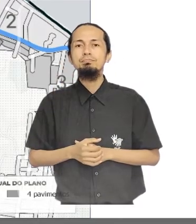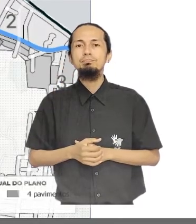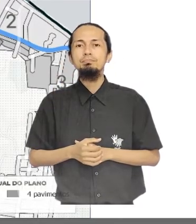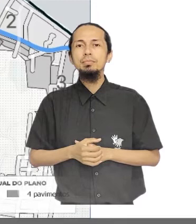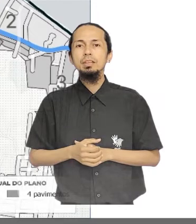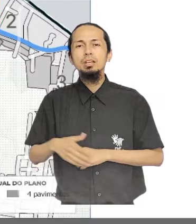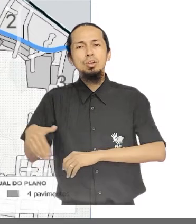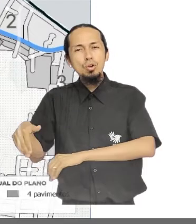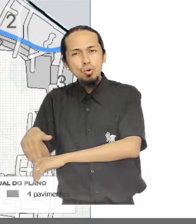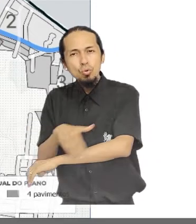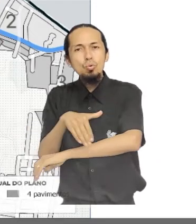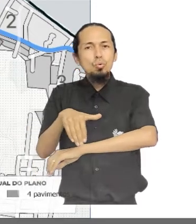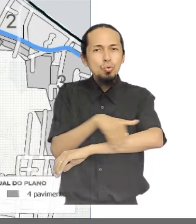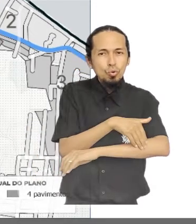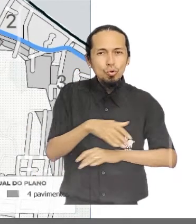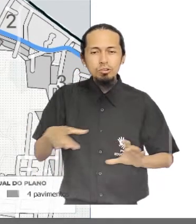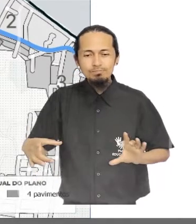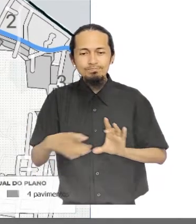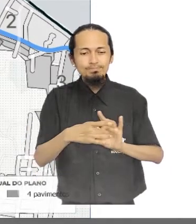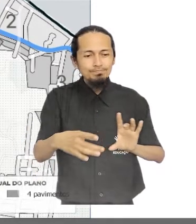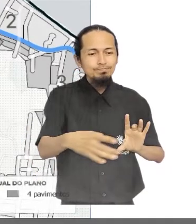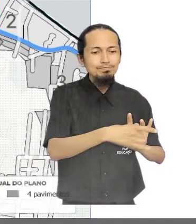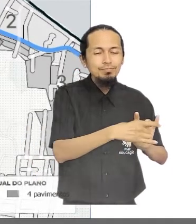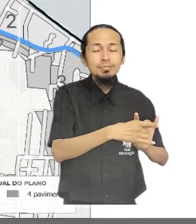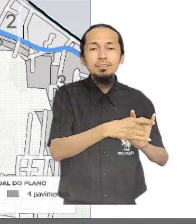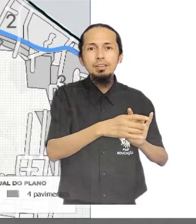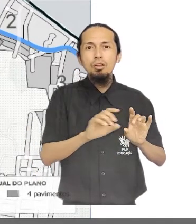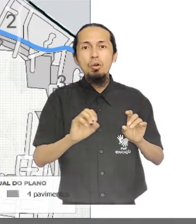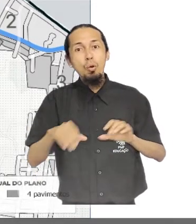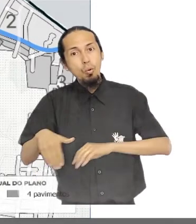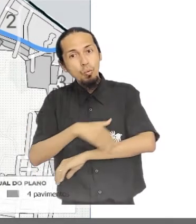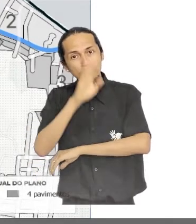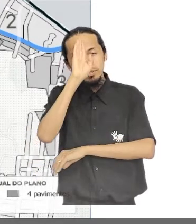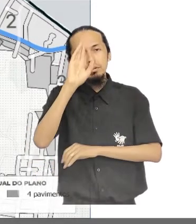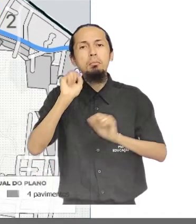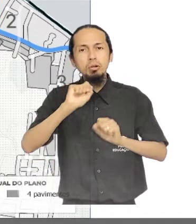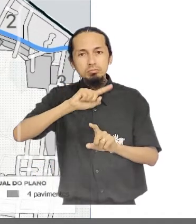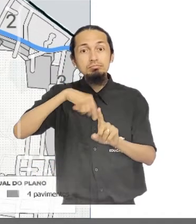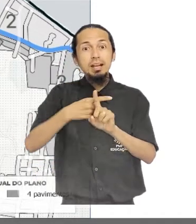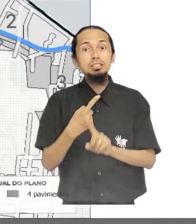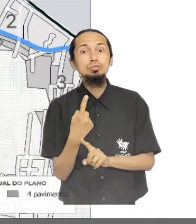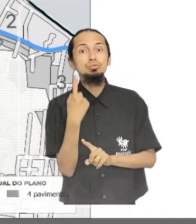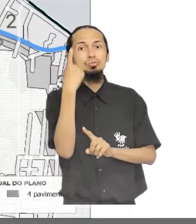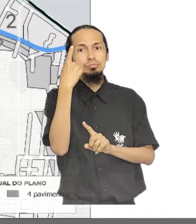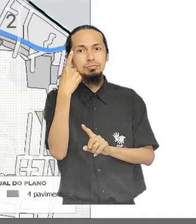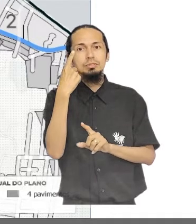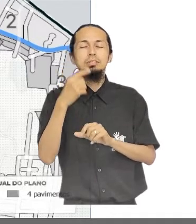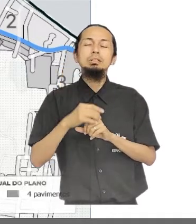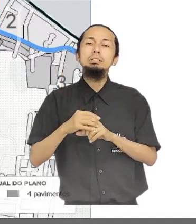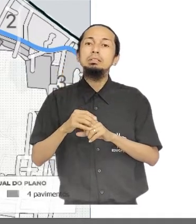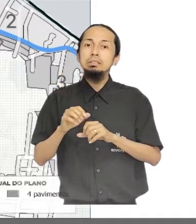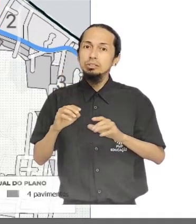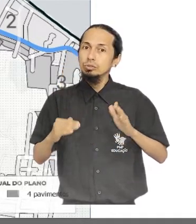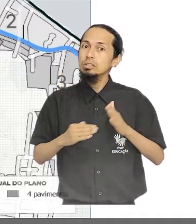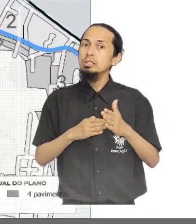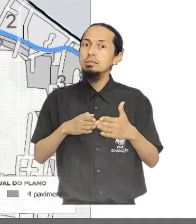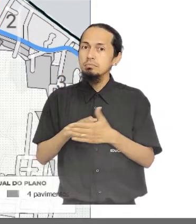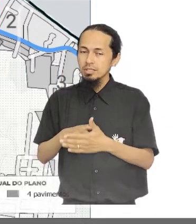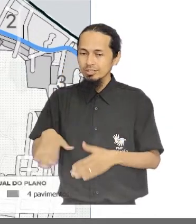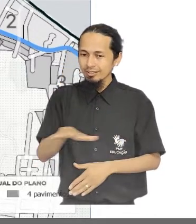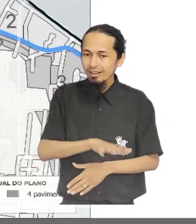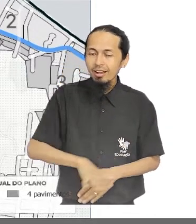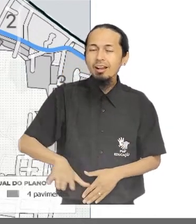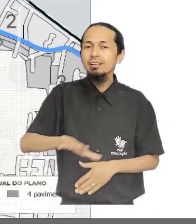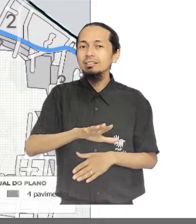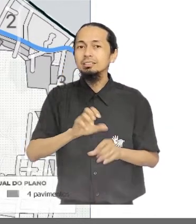os incentivos. Vias integradoras e centrais poderão ter acréscimo de mais um pavimento no limite máximo do seu